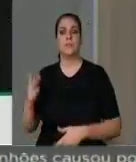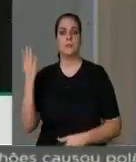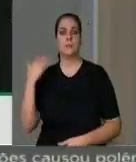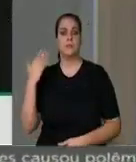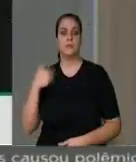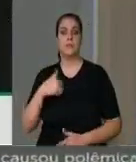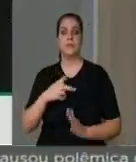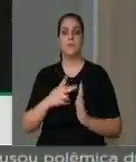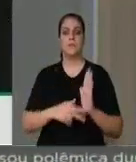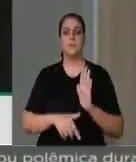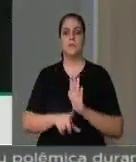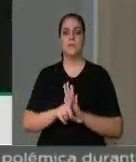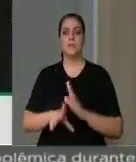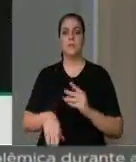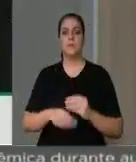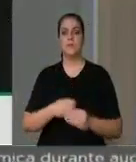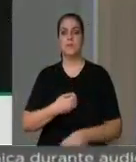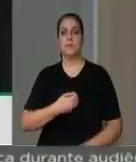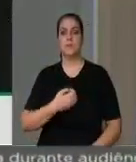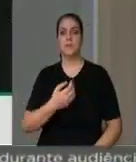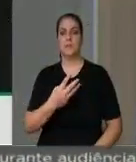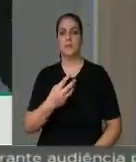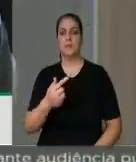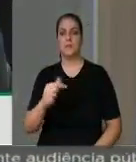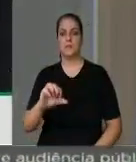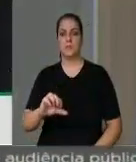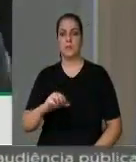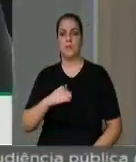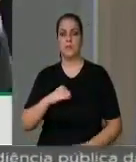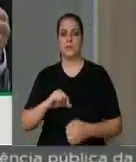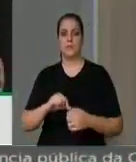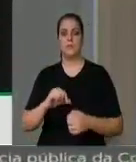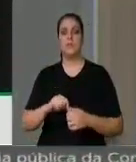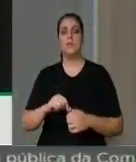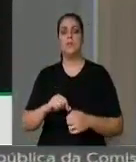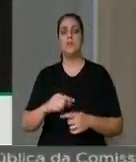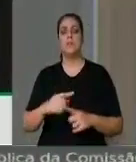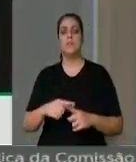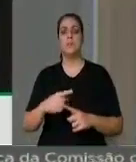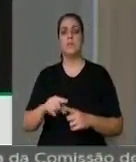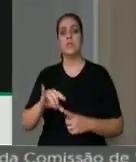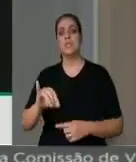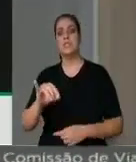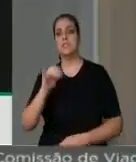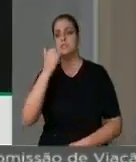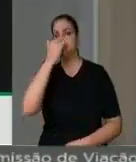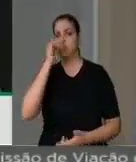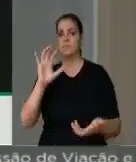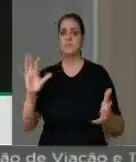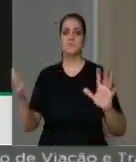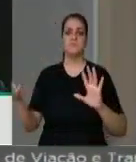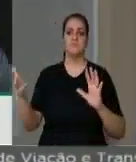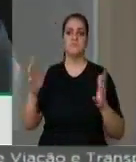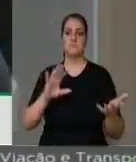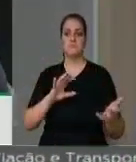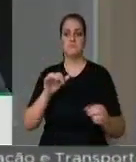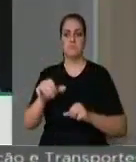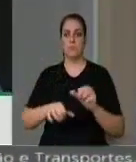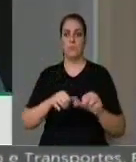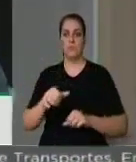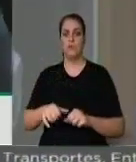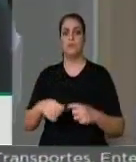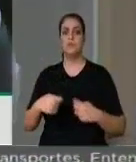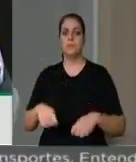o projeto de lei complementar 379, que exatamente diante de adversidades climáticas, permitem que os